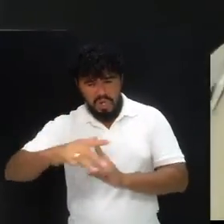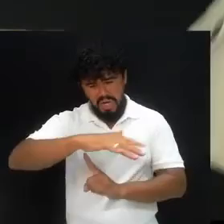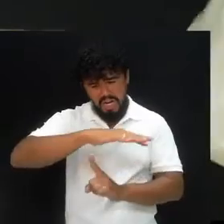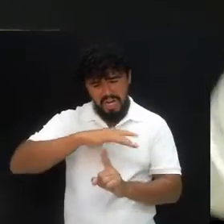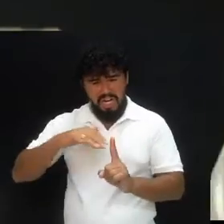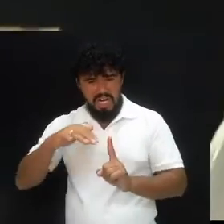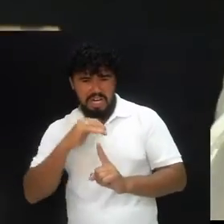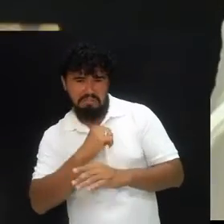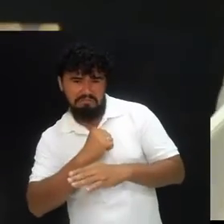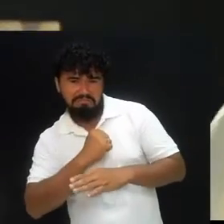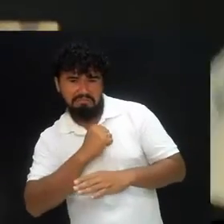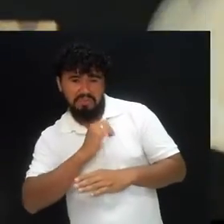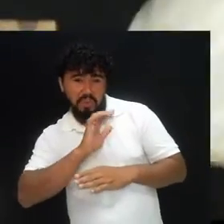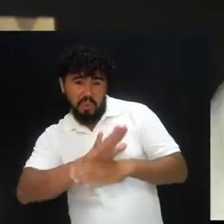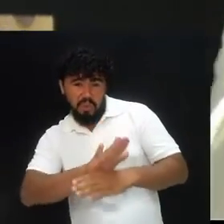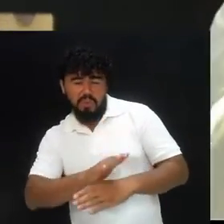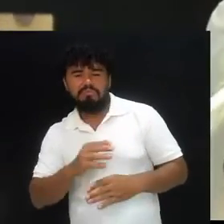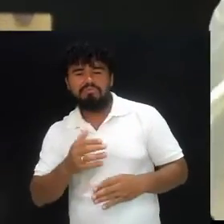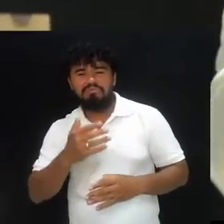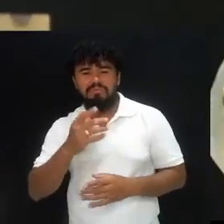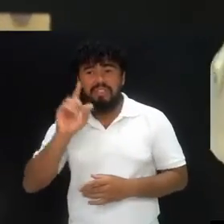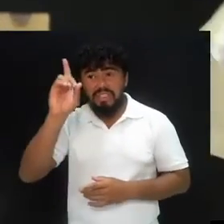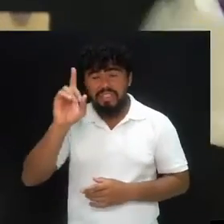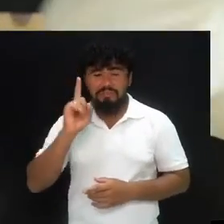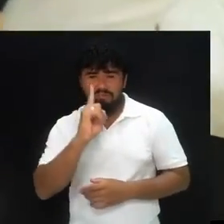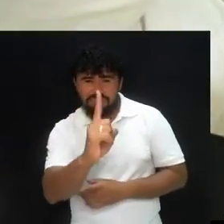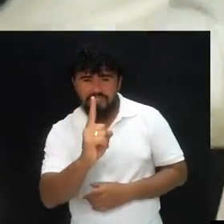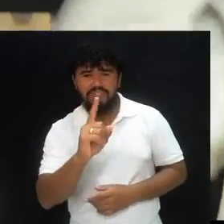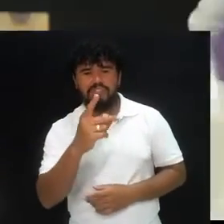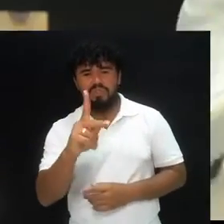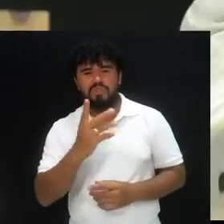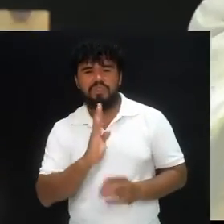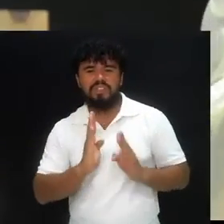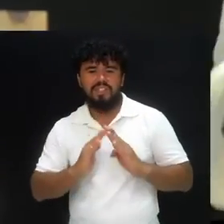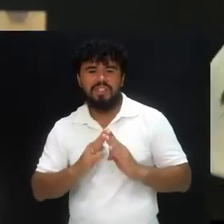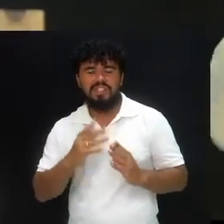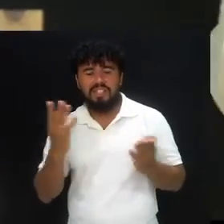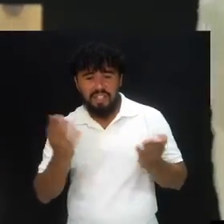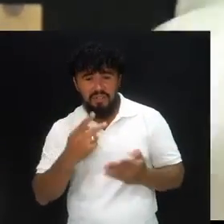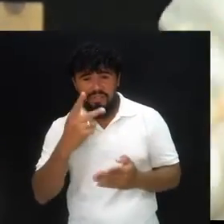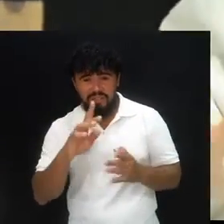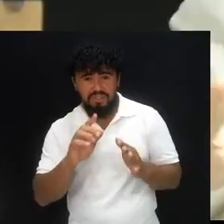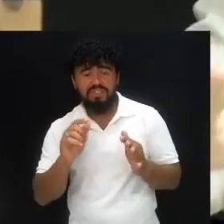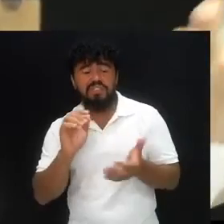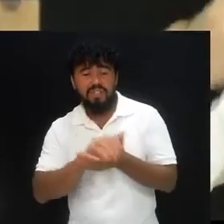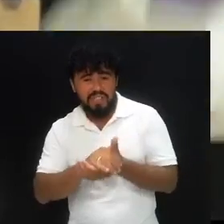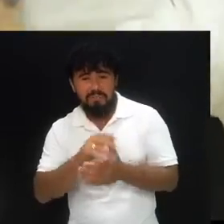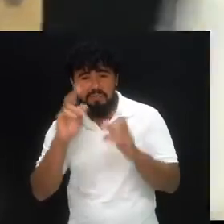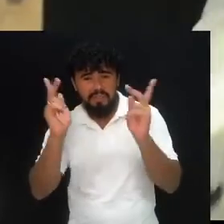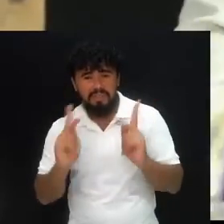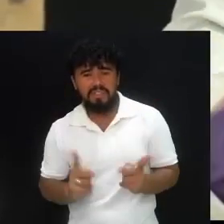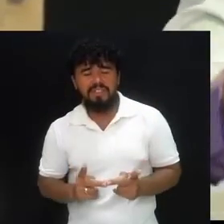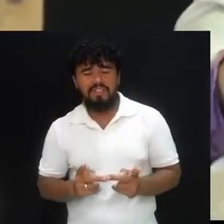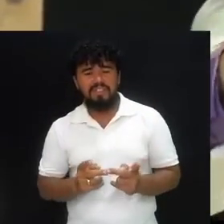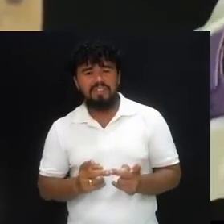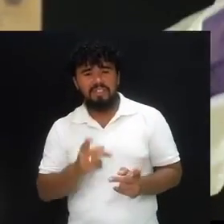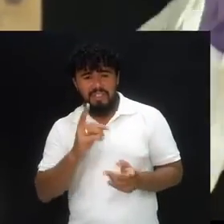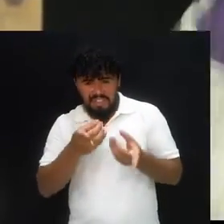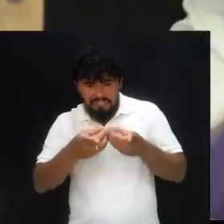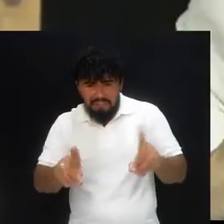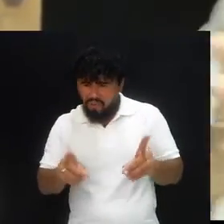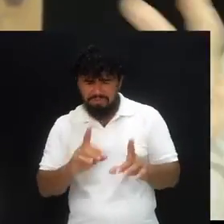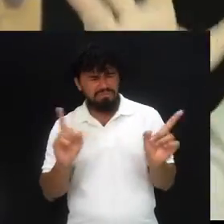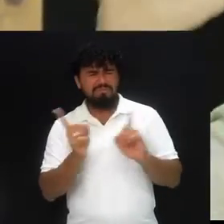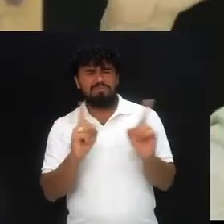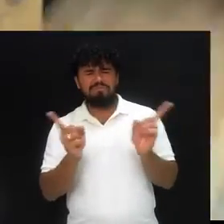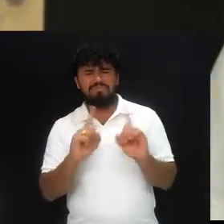vitória, uma ordem de palavra, para que Ele vá na sua casa, para que Ele agora ire do seu casamento e traga paz. Diga não ao divórcio,